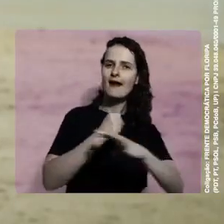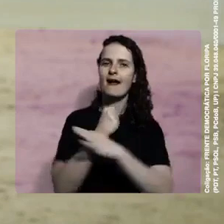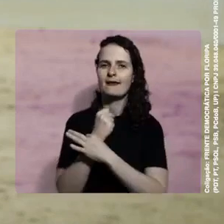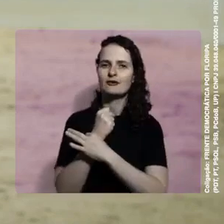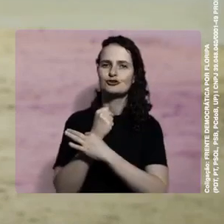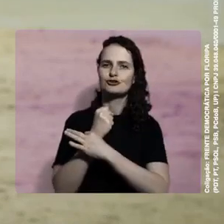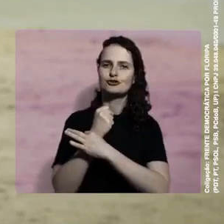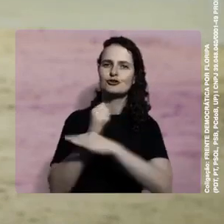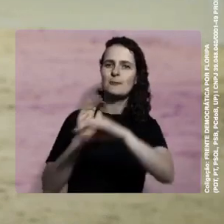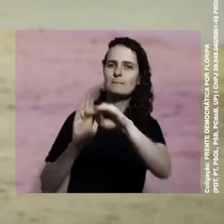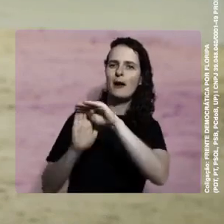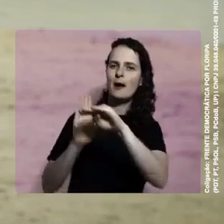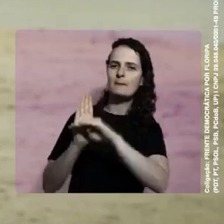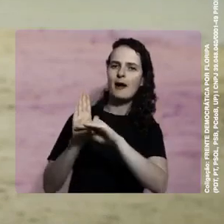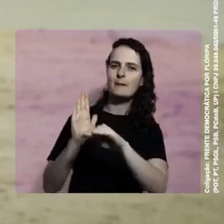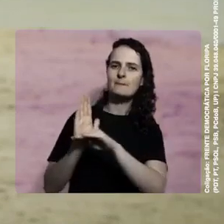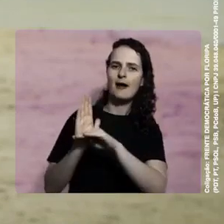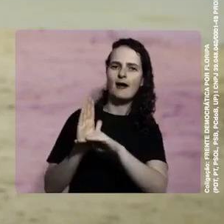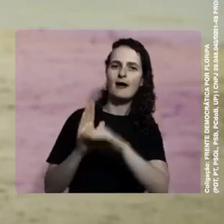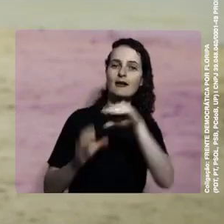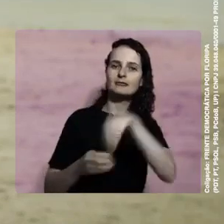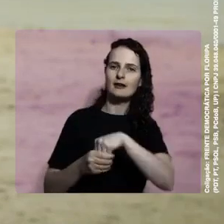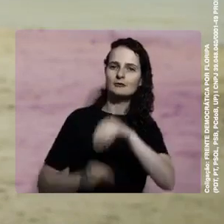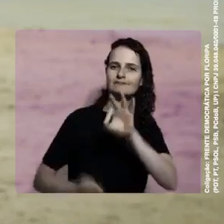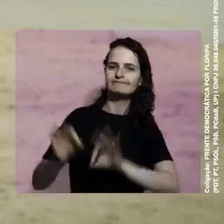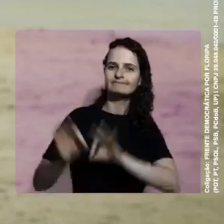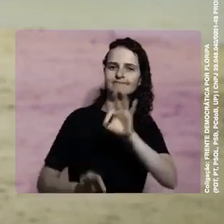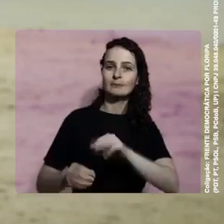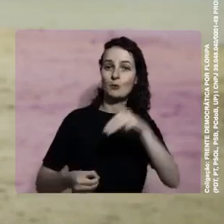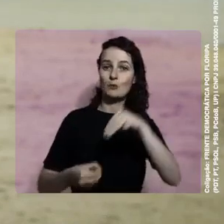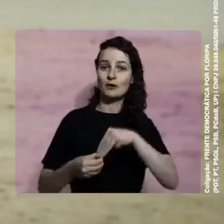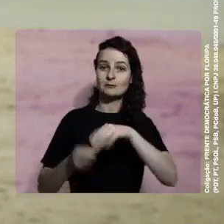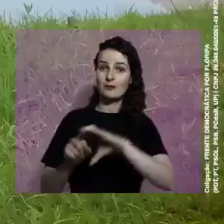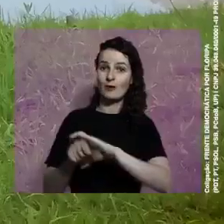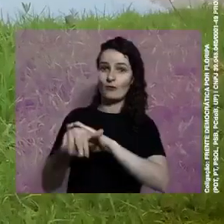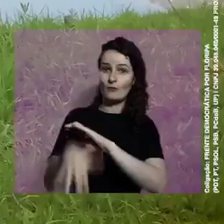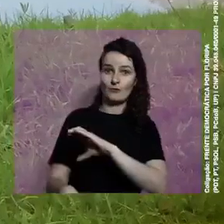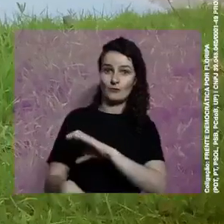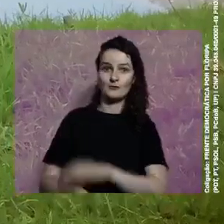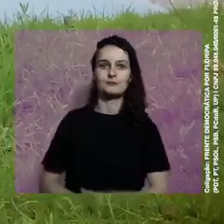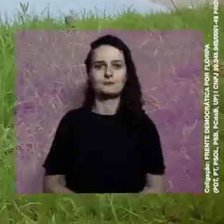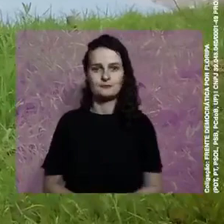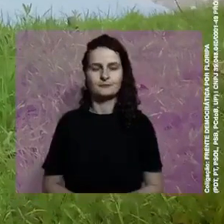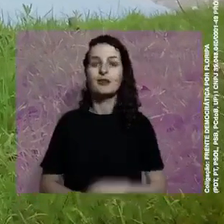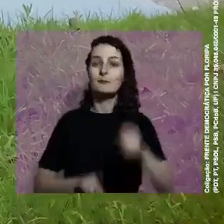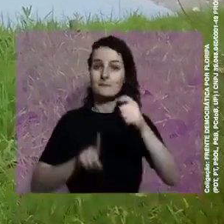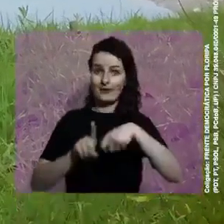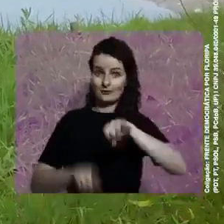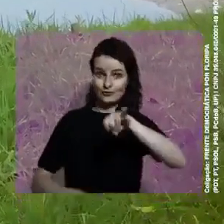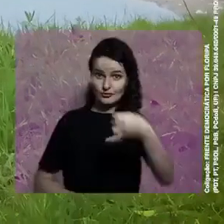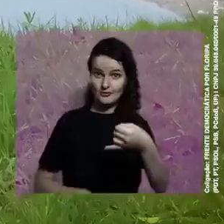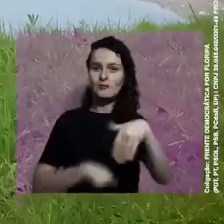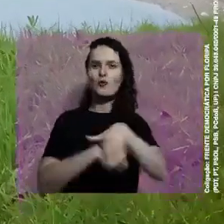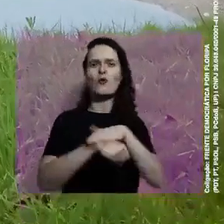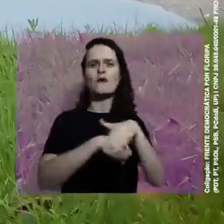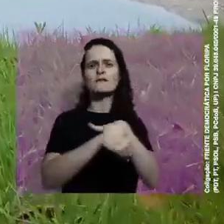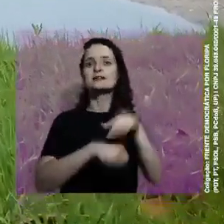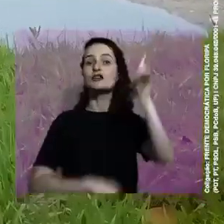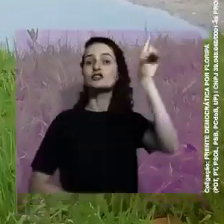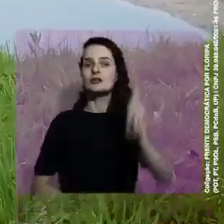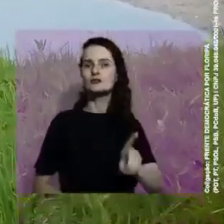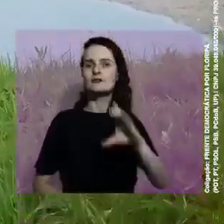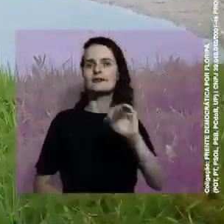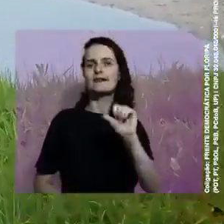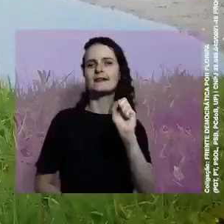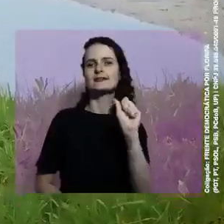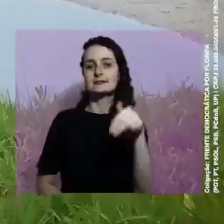garantir o cumprimento de metas e prazos do Plano Municipal de Saneamento Básico. Ainda em janeiro, vou chamar a direção da Casam para